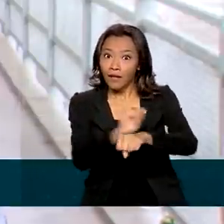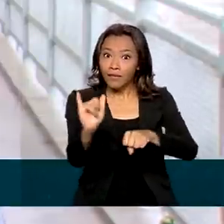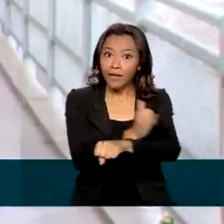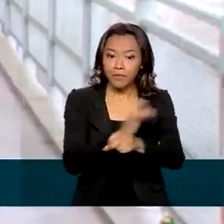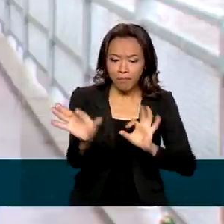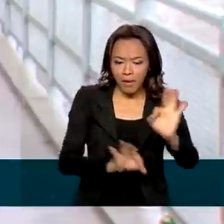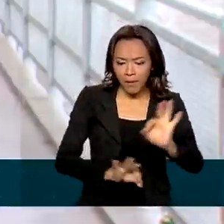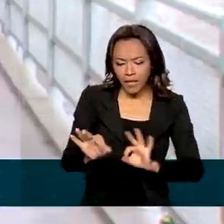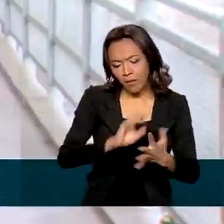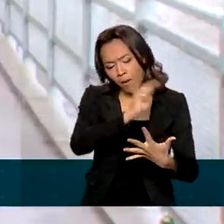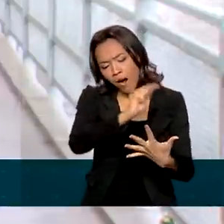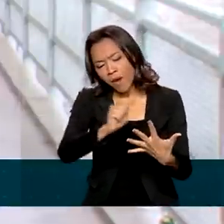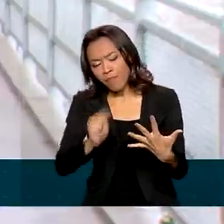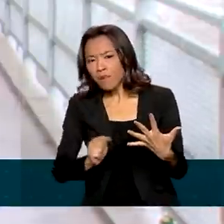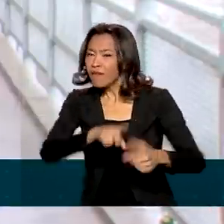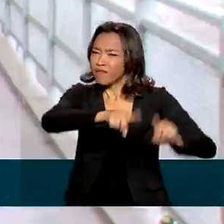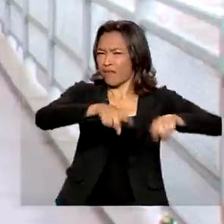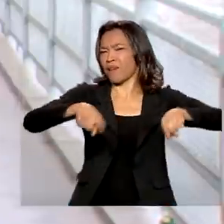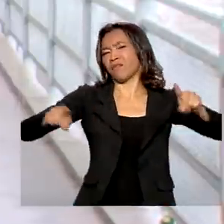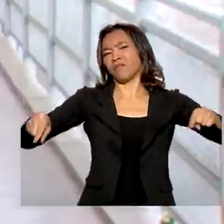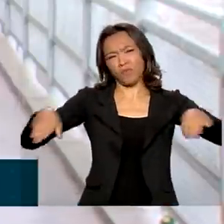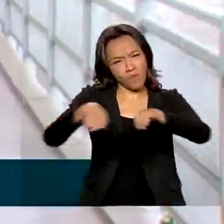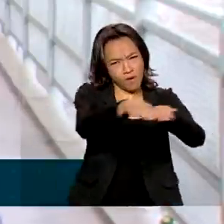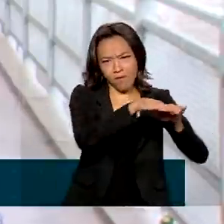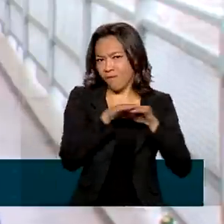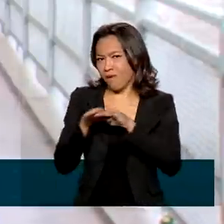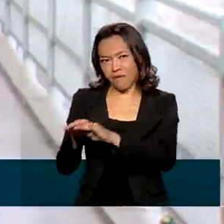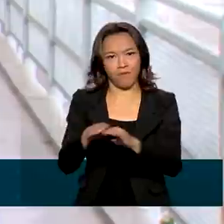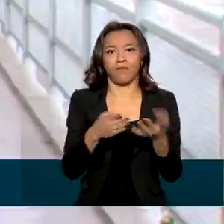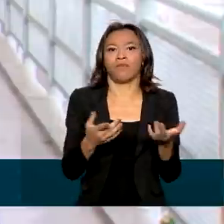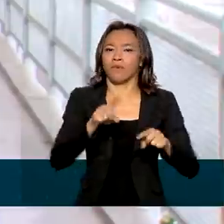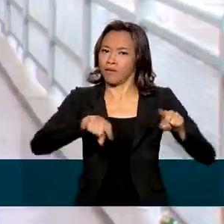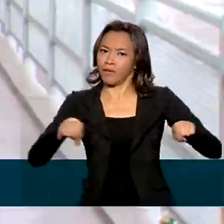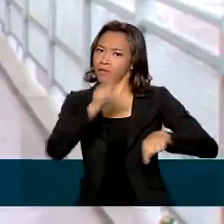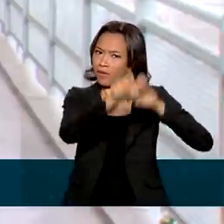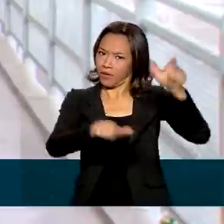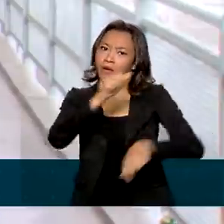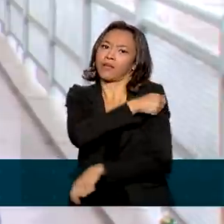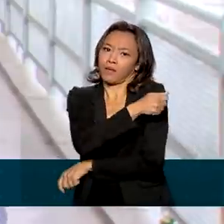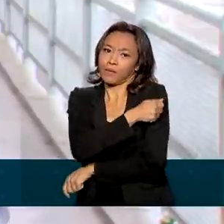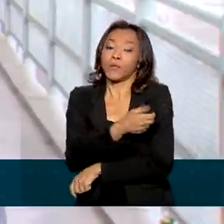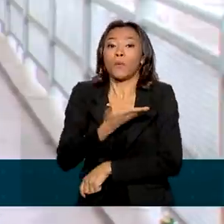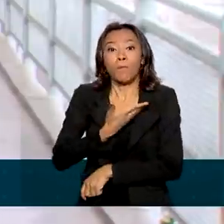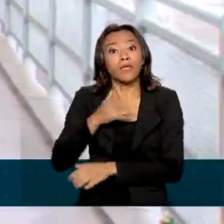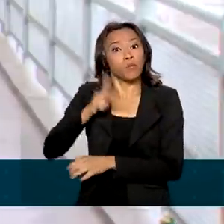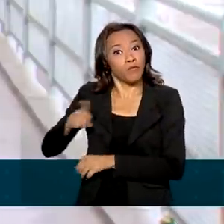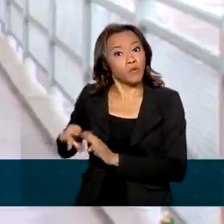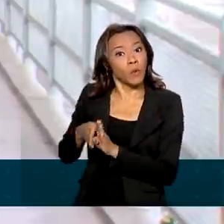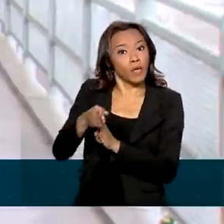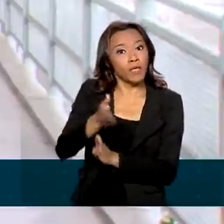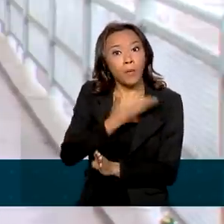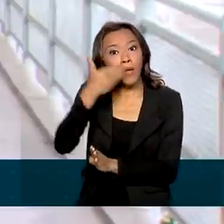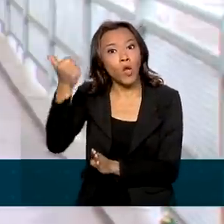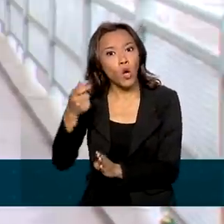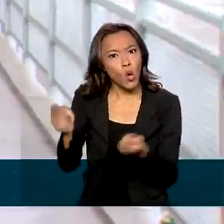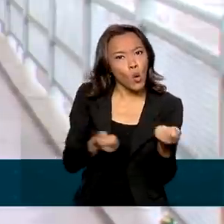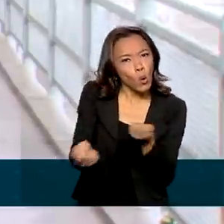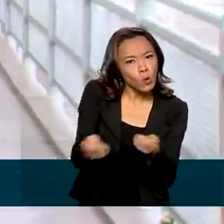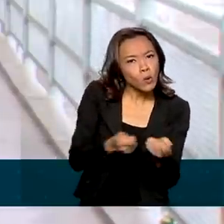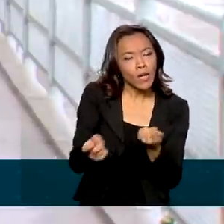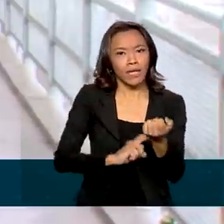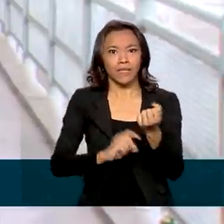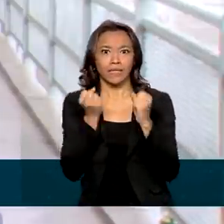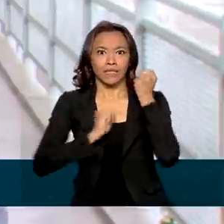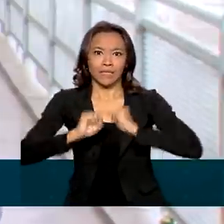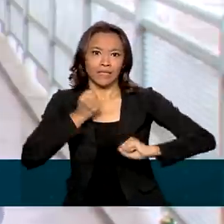podem variar de aluno para aluno. Mas em geral os professores recomendam que o melhor a fazer, além de controlar a ansiedade, é revisar